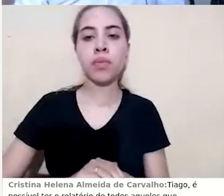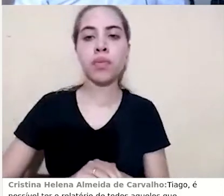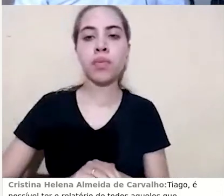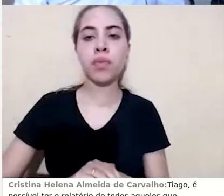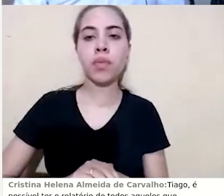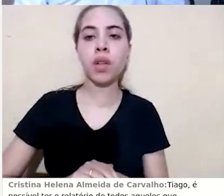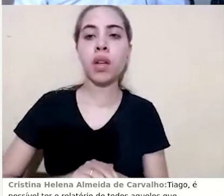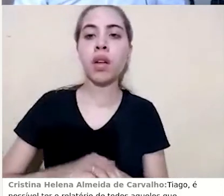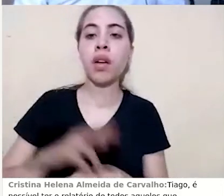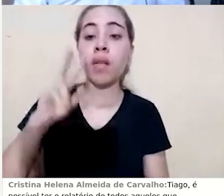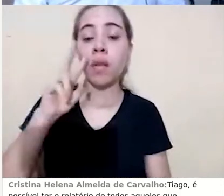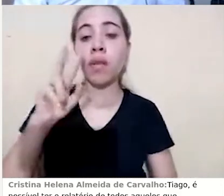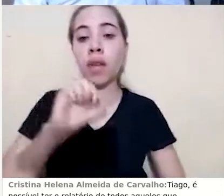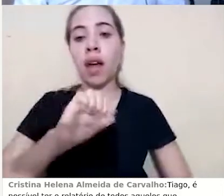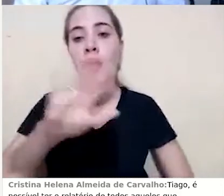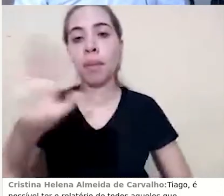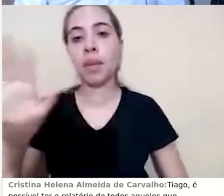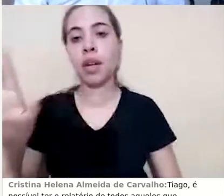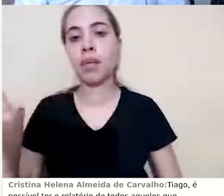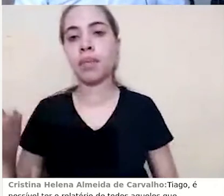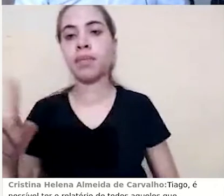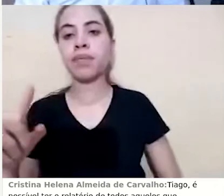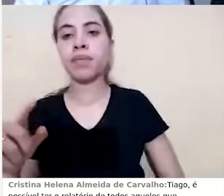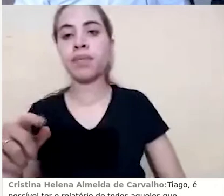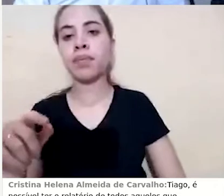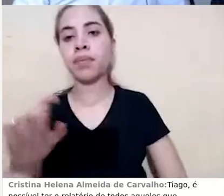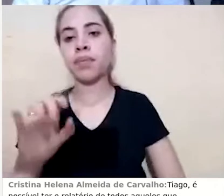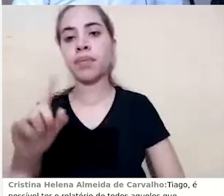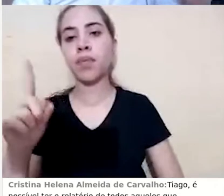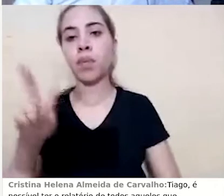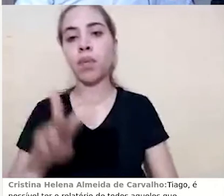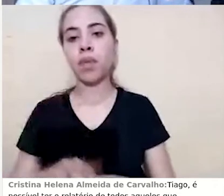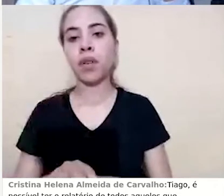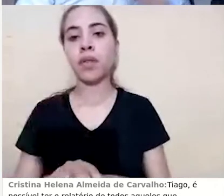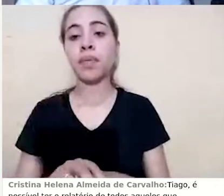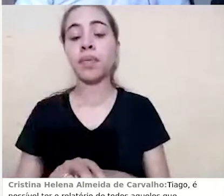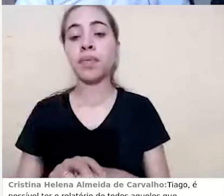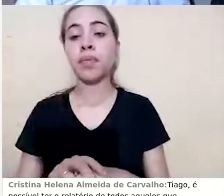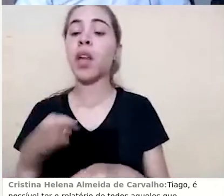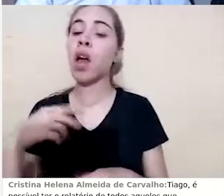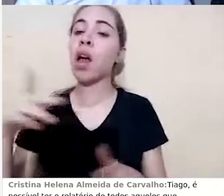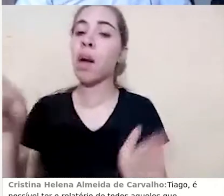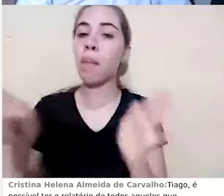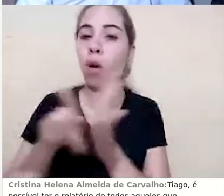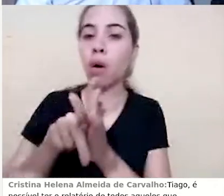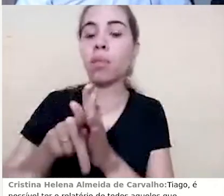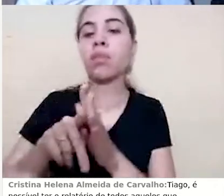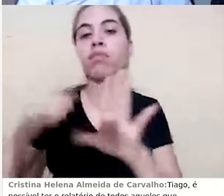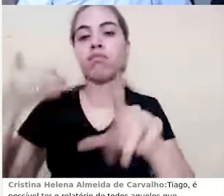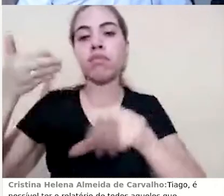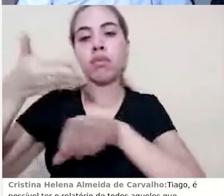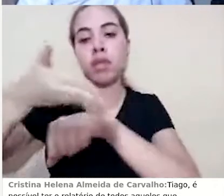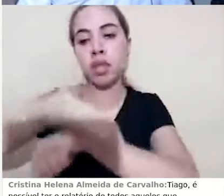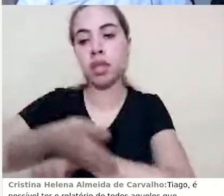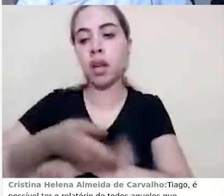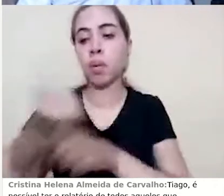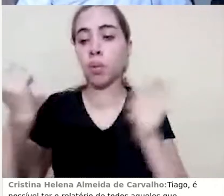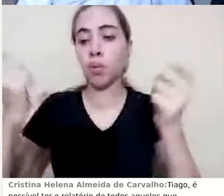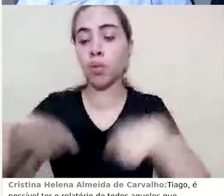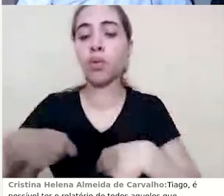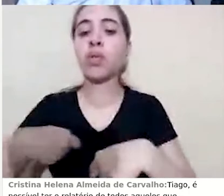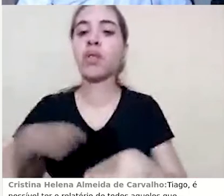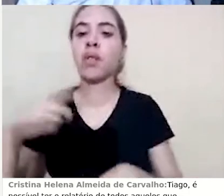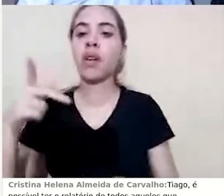deixa eu até abrir ele de uma vez, é esse recurso aqui de log, eu posso selecionar por